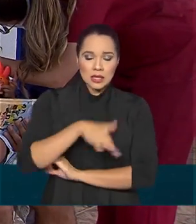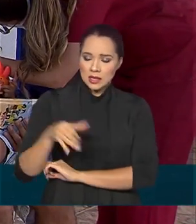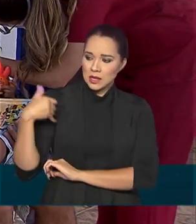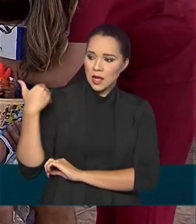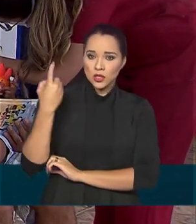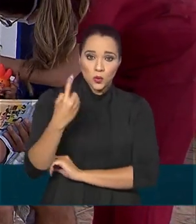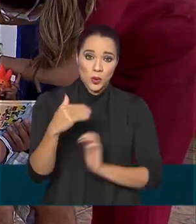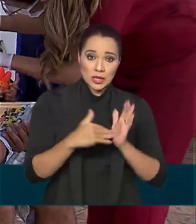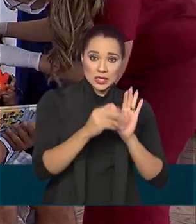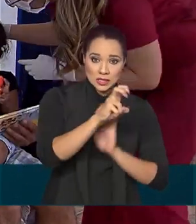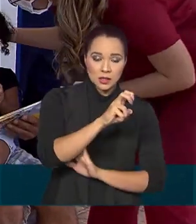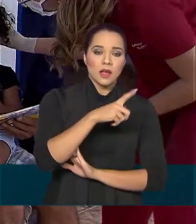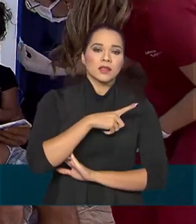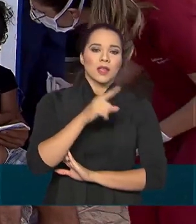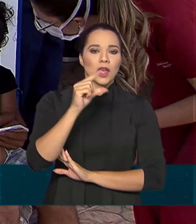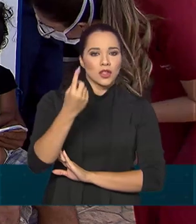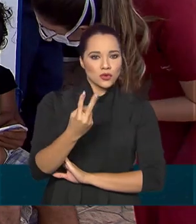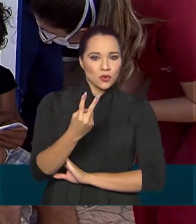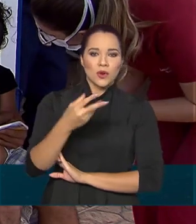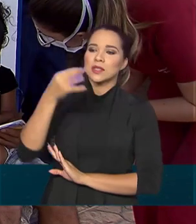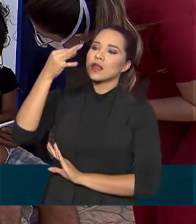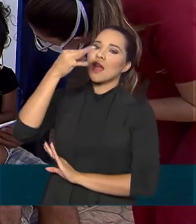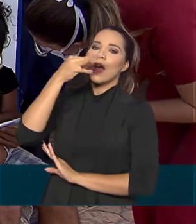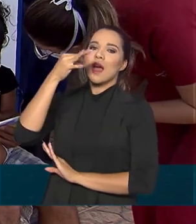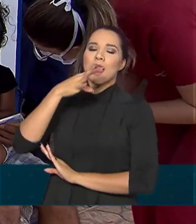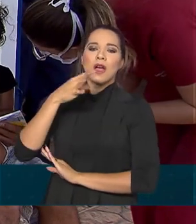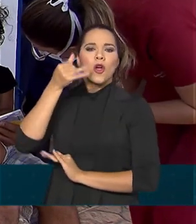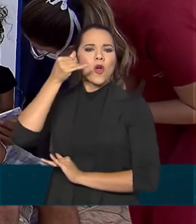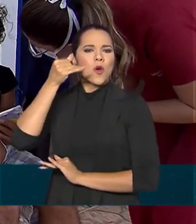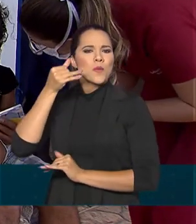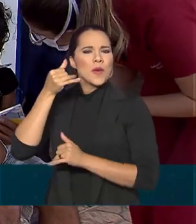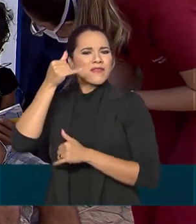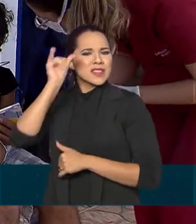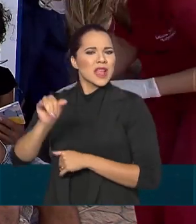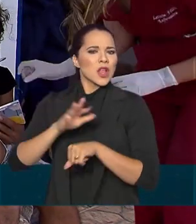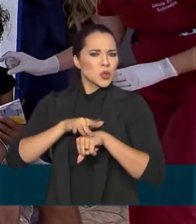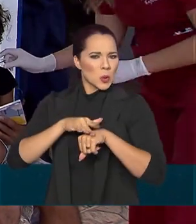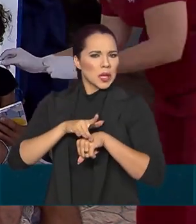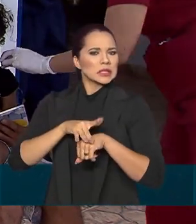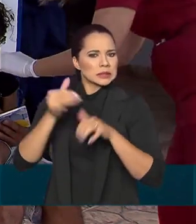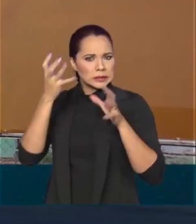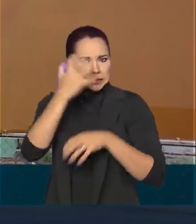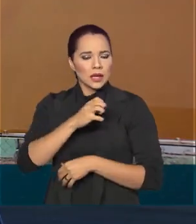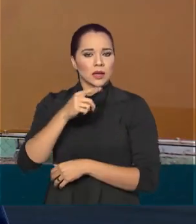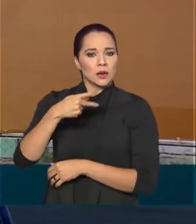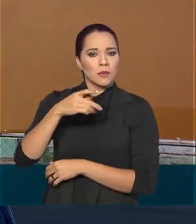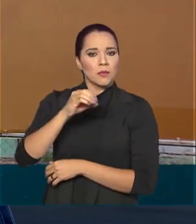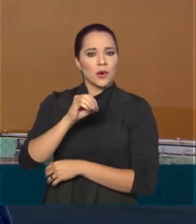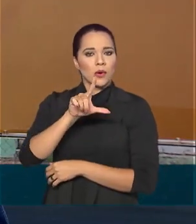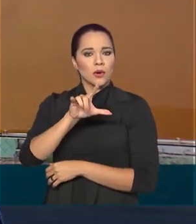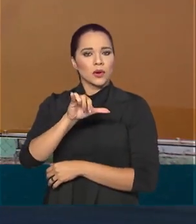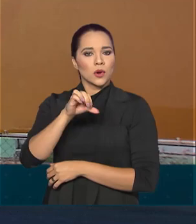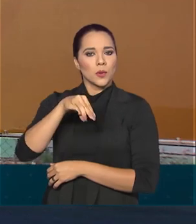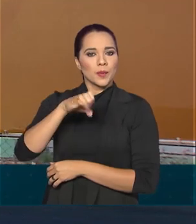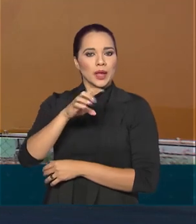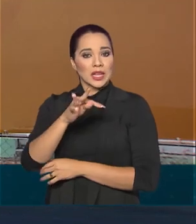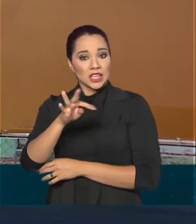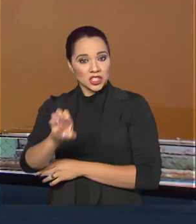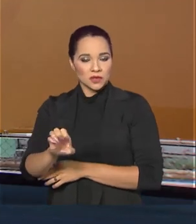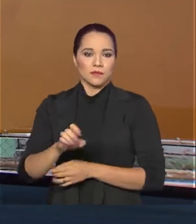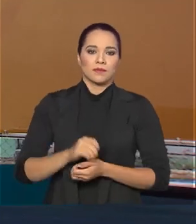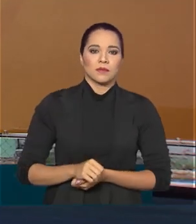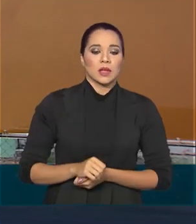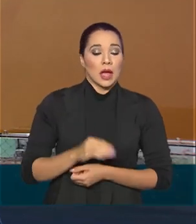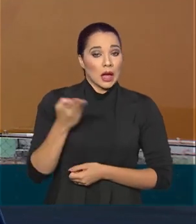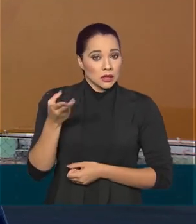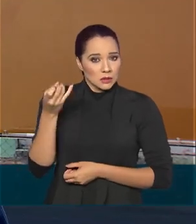anos recebam as duas gotinhas preciosas contra uma doença grave, a poliomielite. A poliomielite é uma doença erradicada